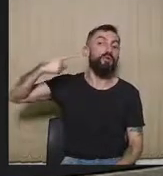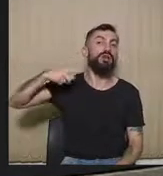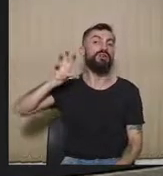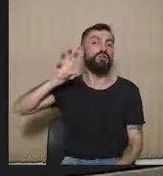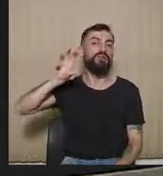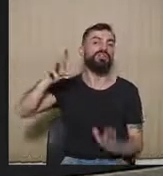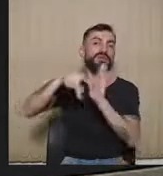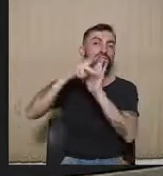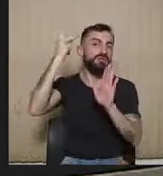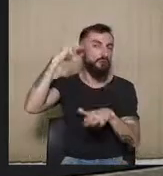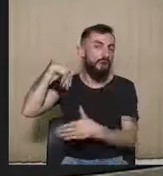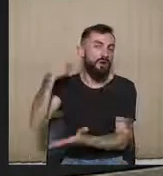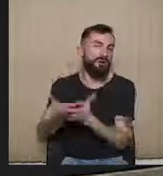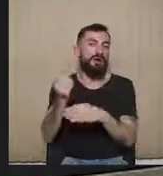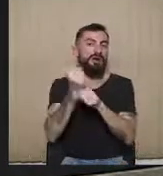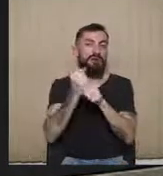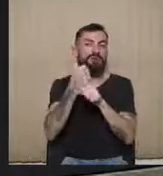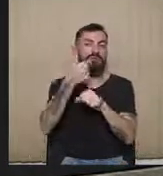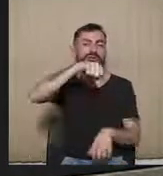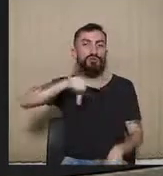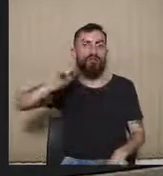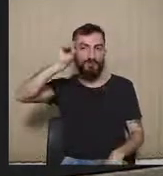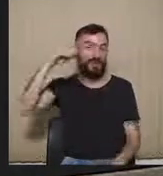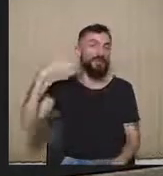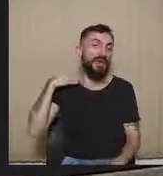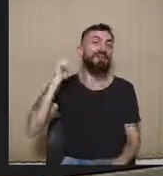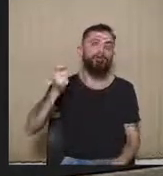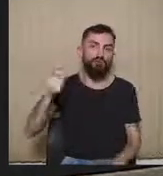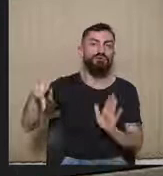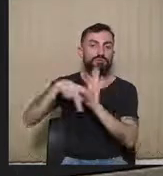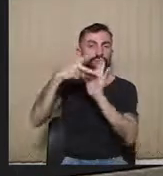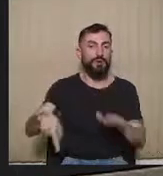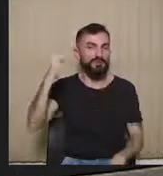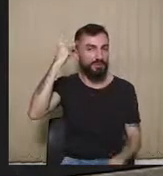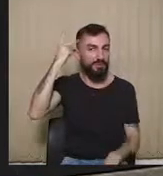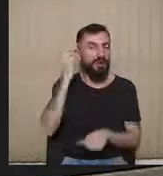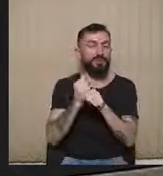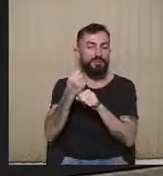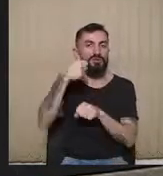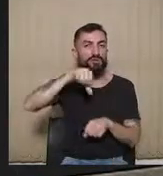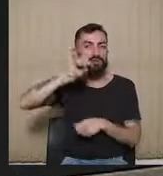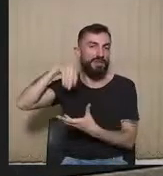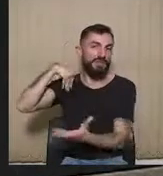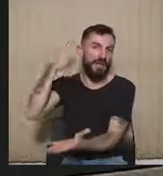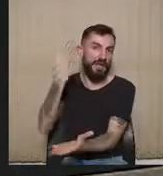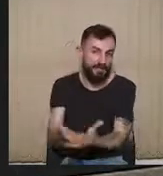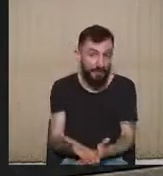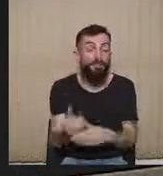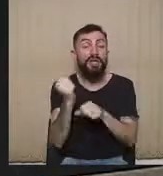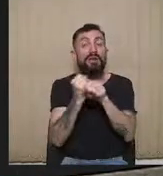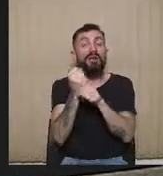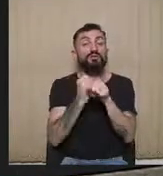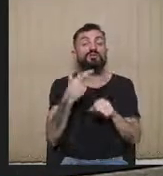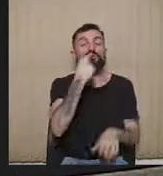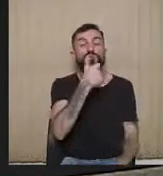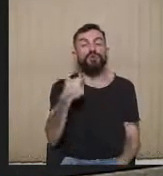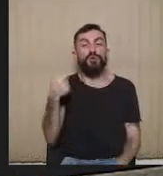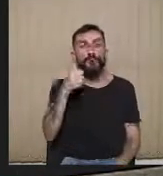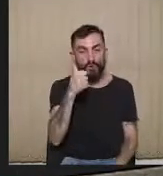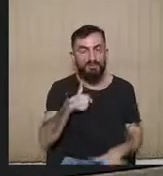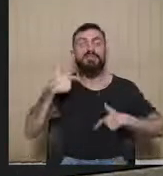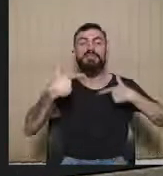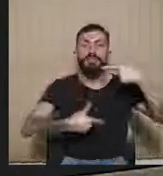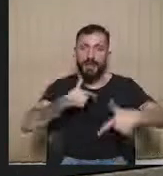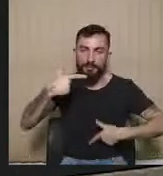1990, é juiz de direito em São Paulo desde 1990, sendo que desde 2011 atua